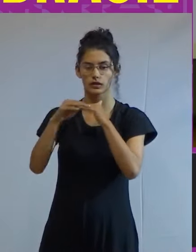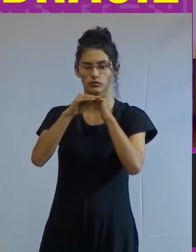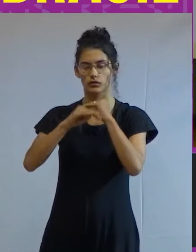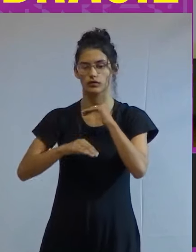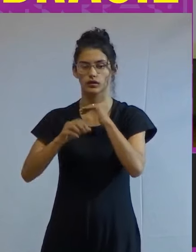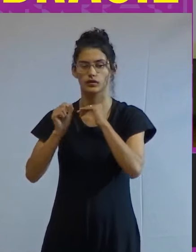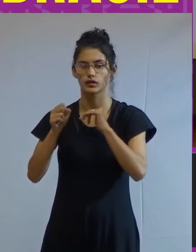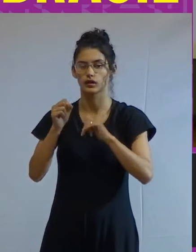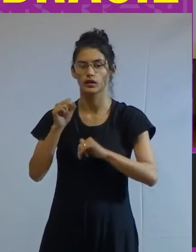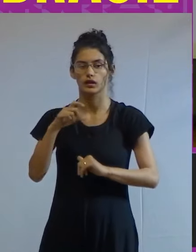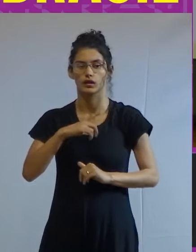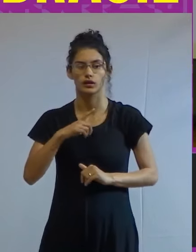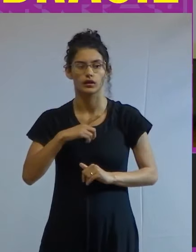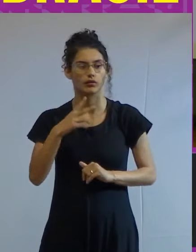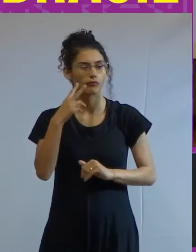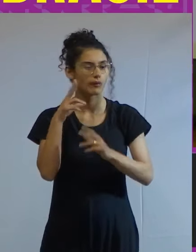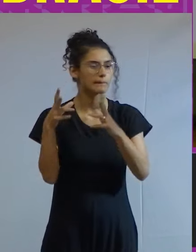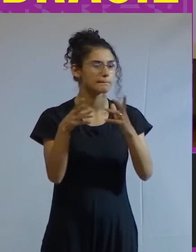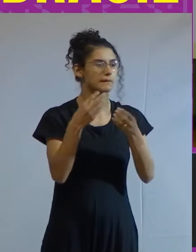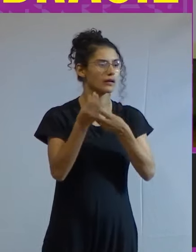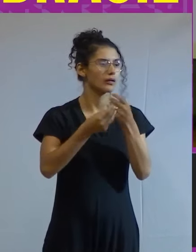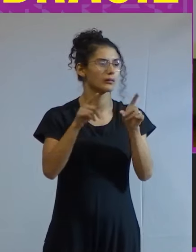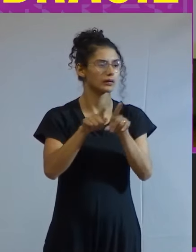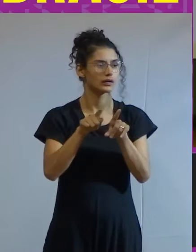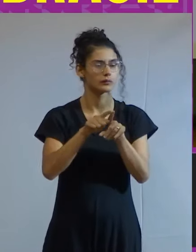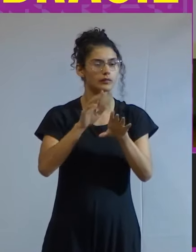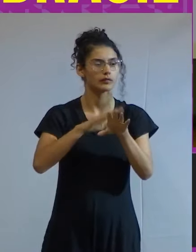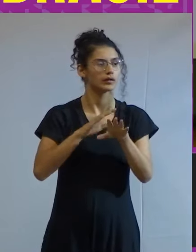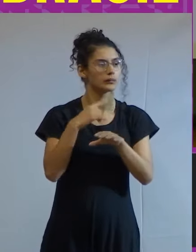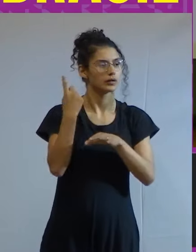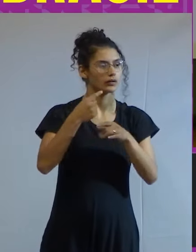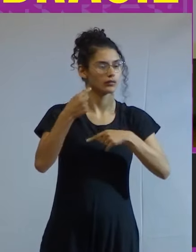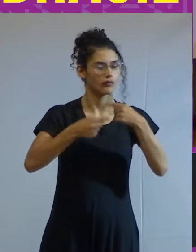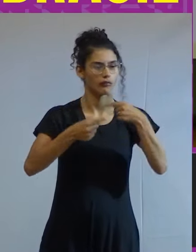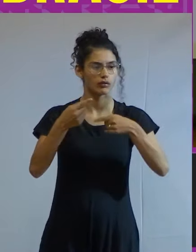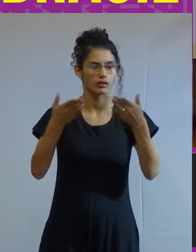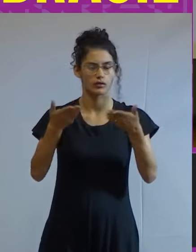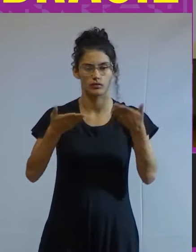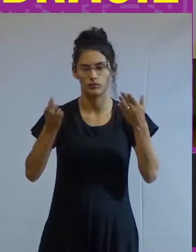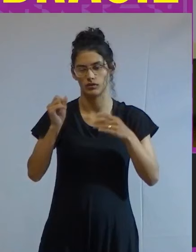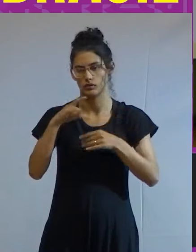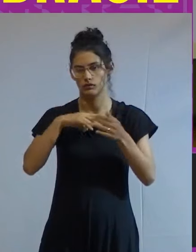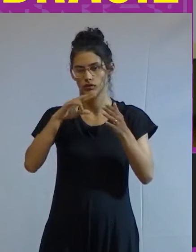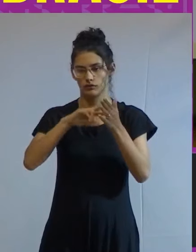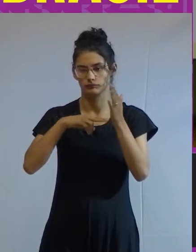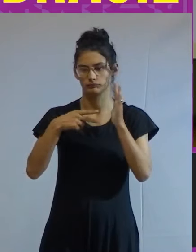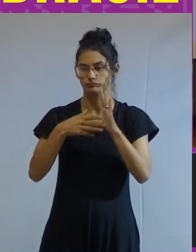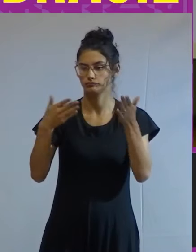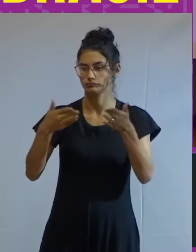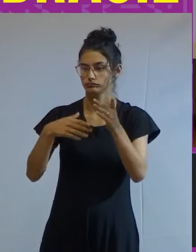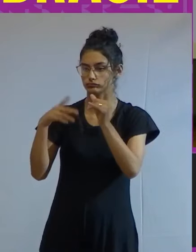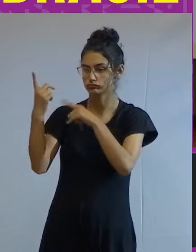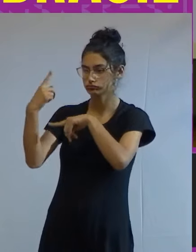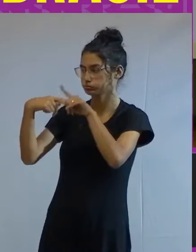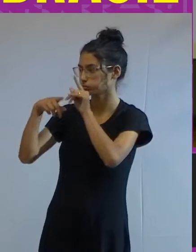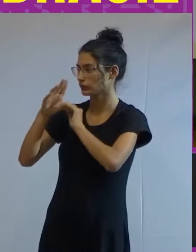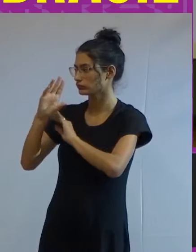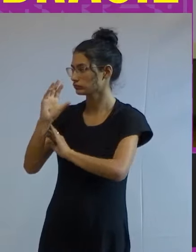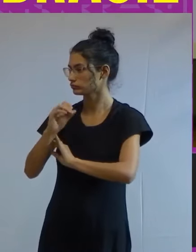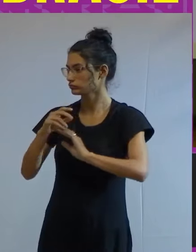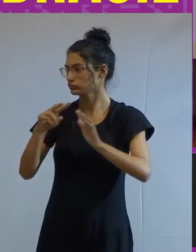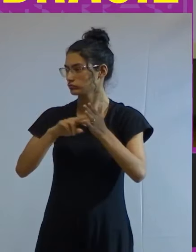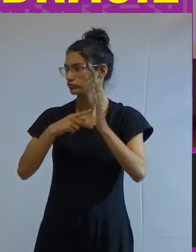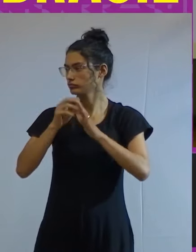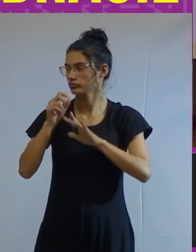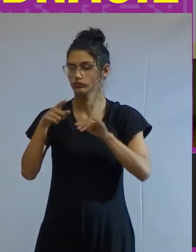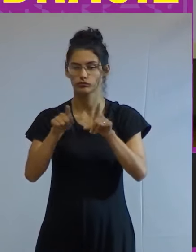não simplesmente eu não vejo como daí abro também para a gente discutir isso se tiver defensores aqui do crescimento zero ou